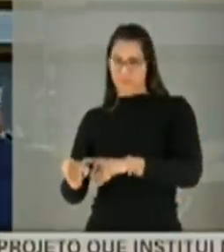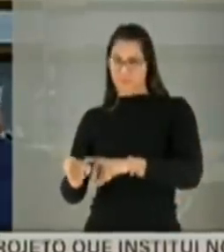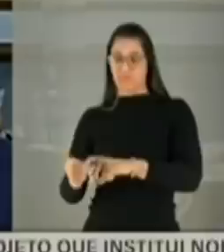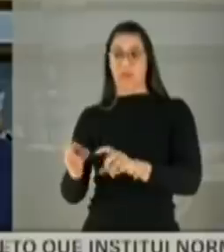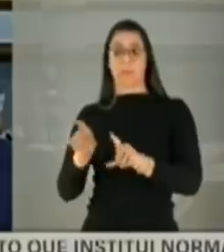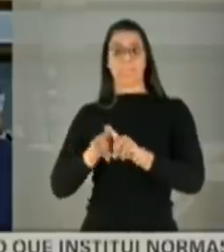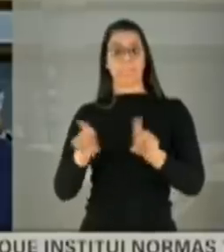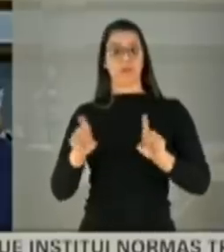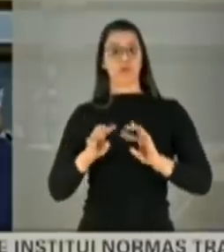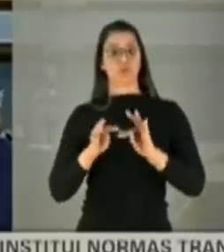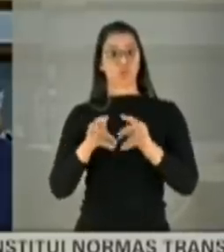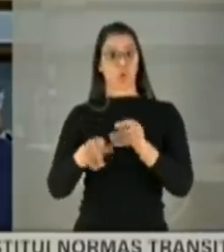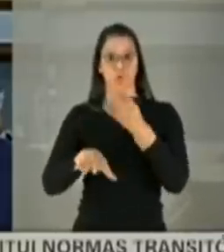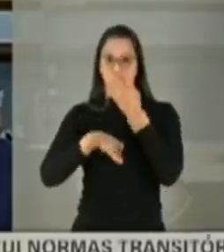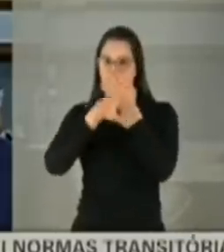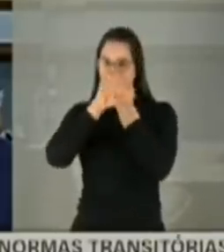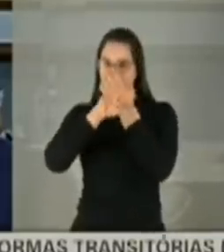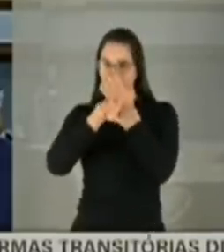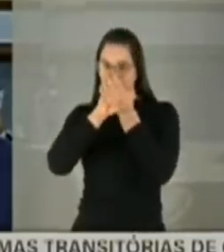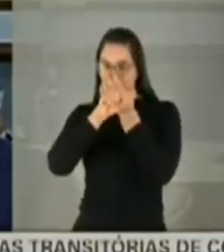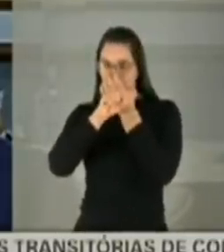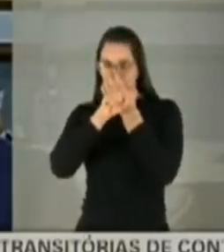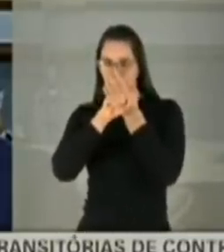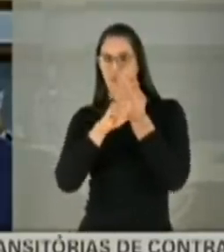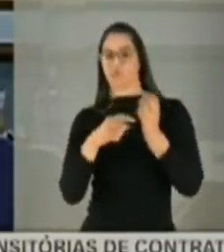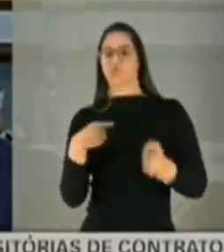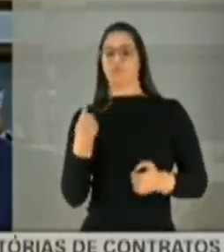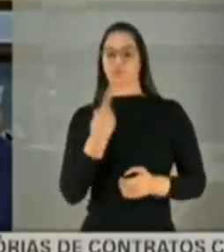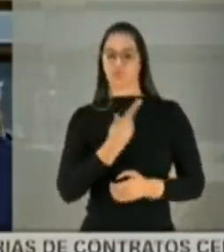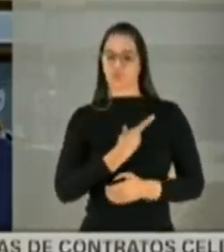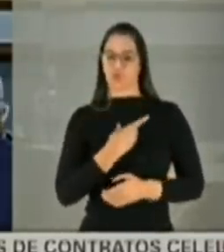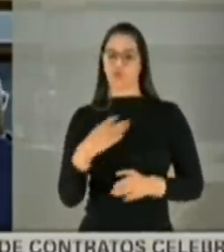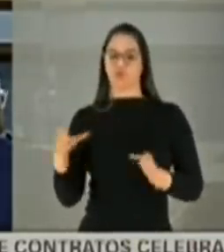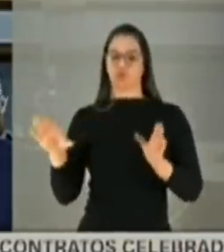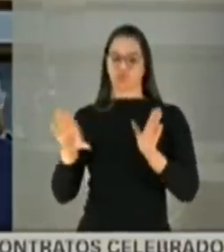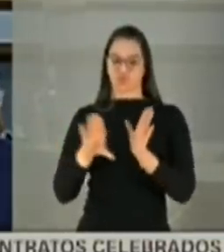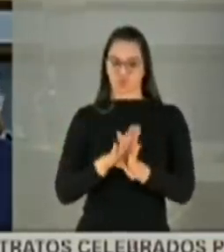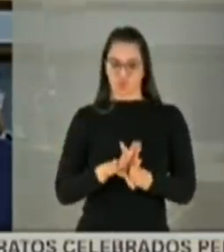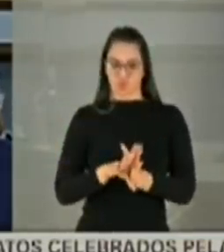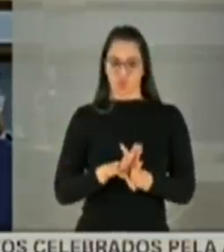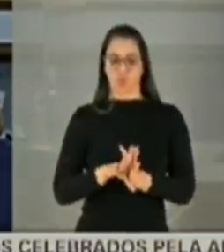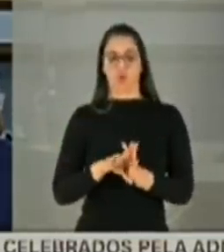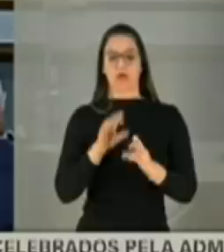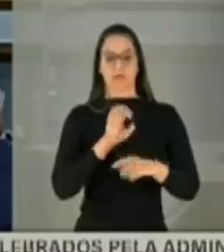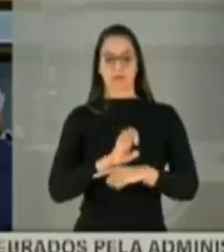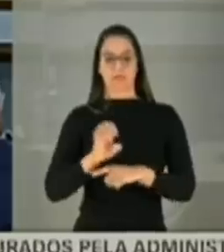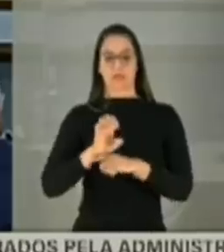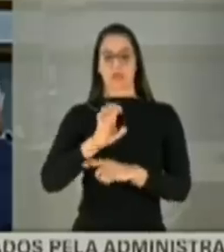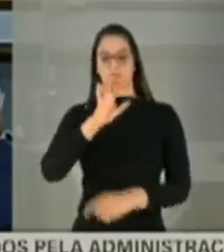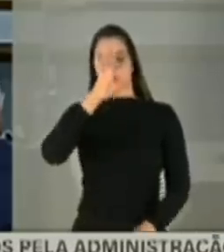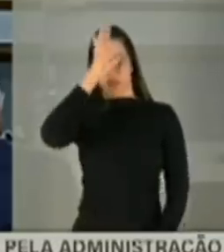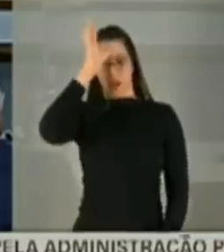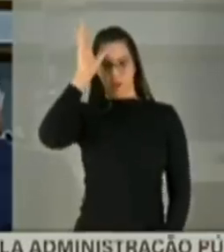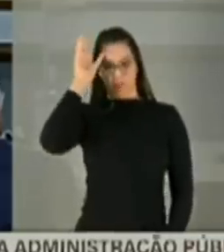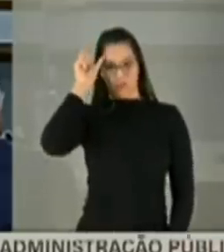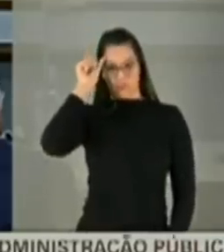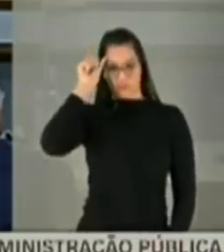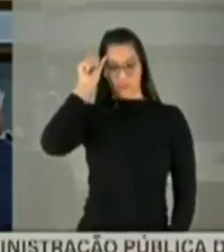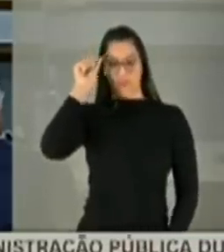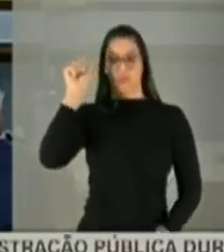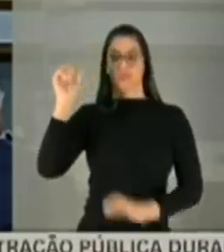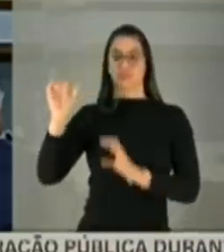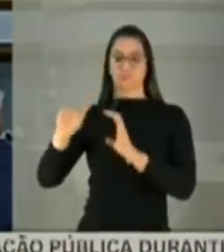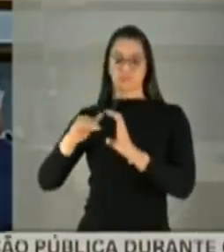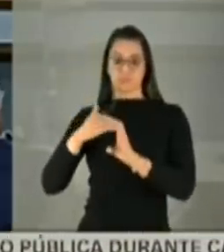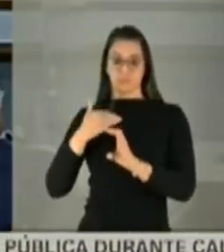todos os respiradores que nós dispunhamos no estado do Amazonas foram enviados pelo governo federal,